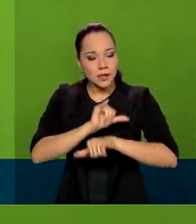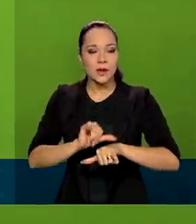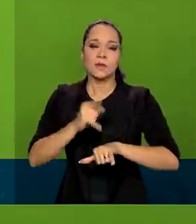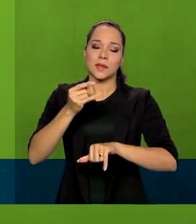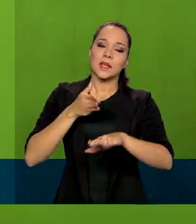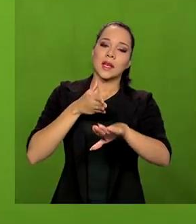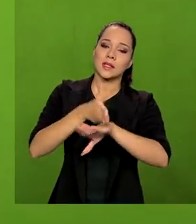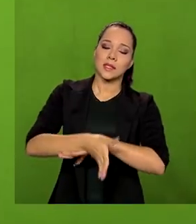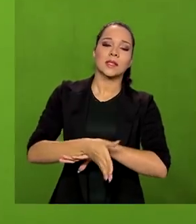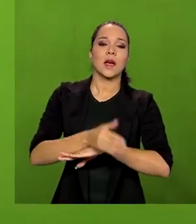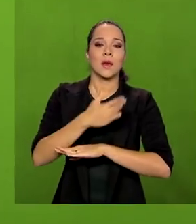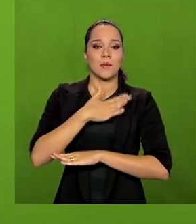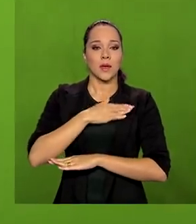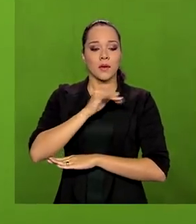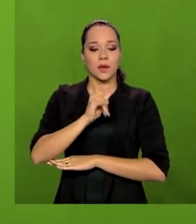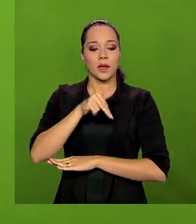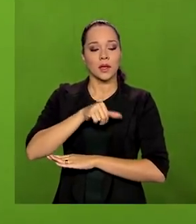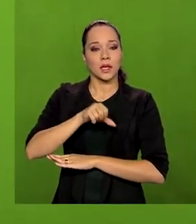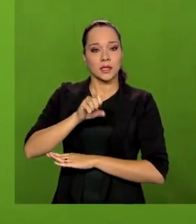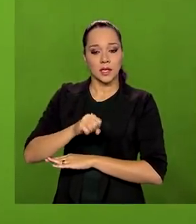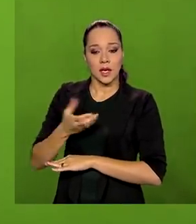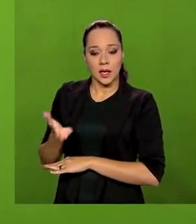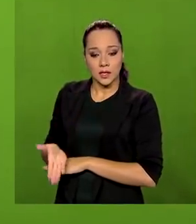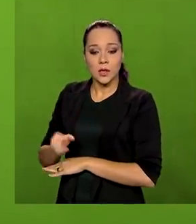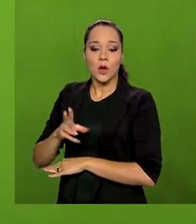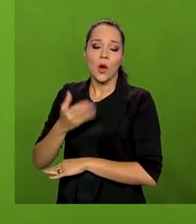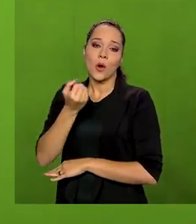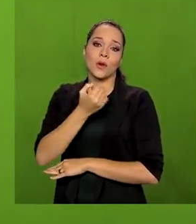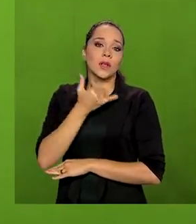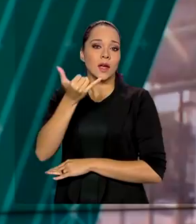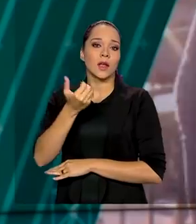acessar o meu INSS ou ligar no 135.